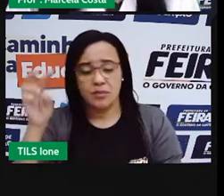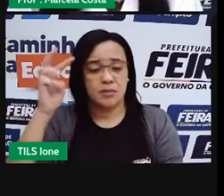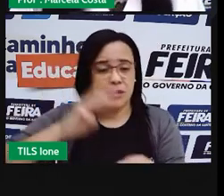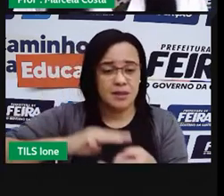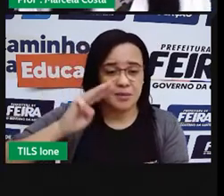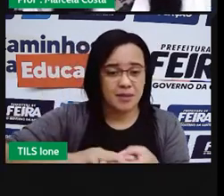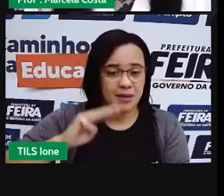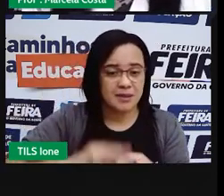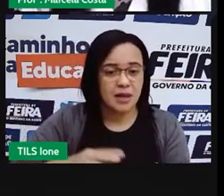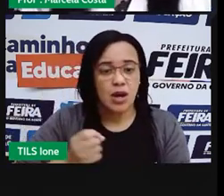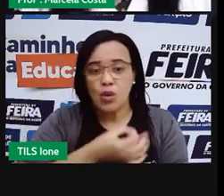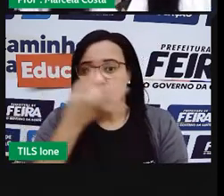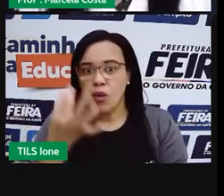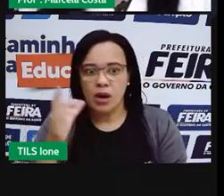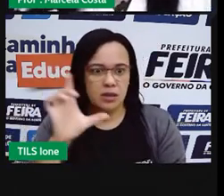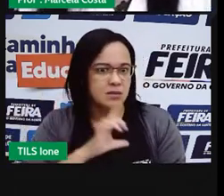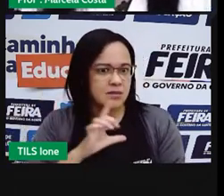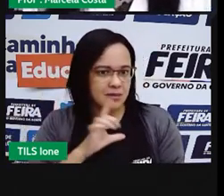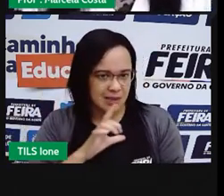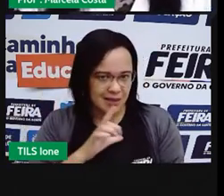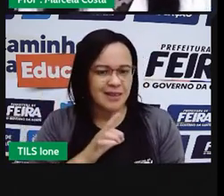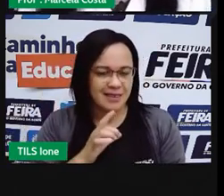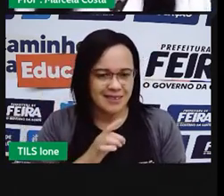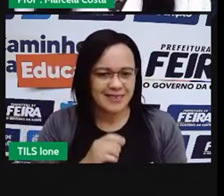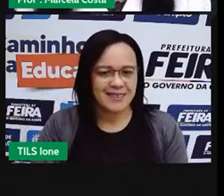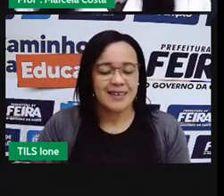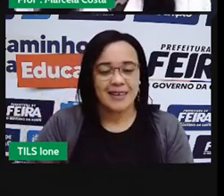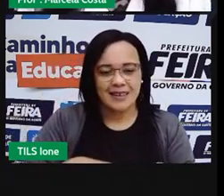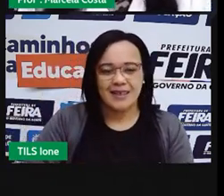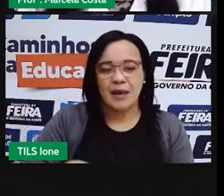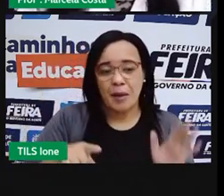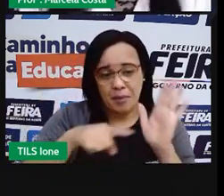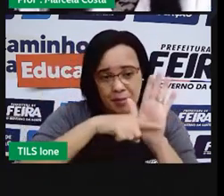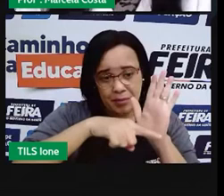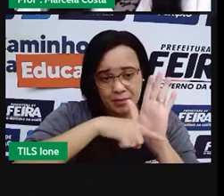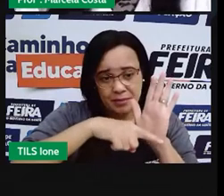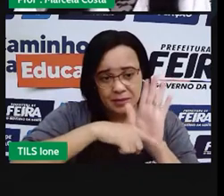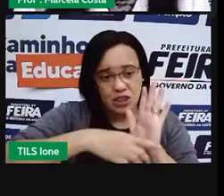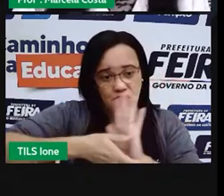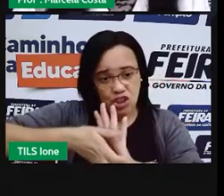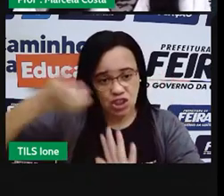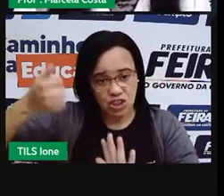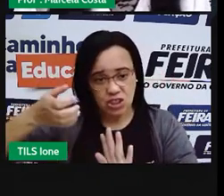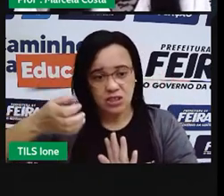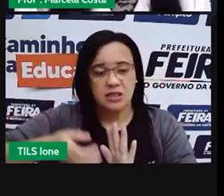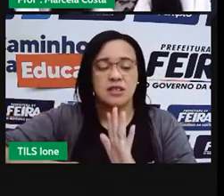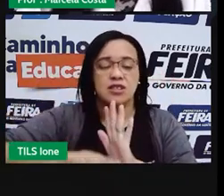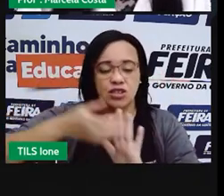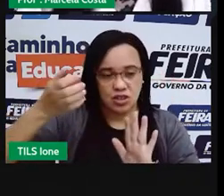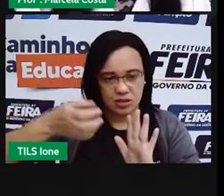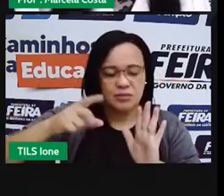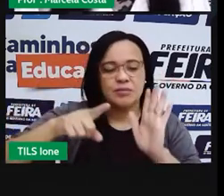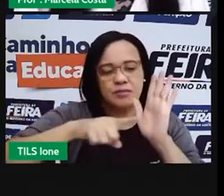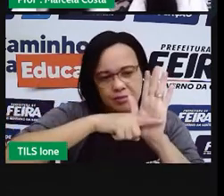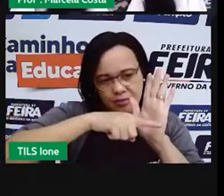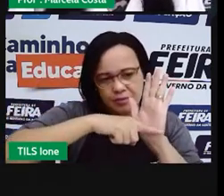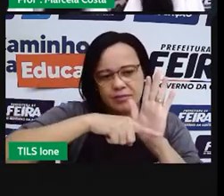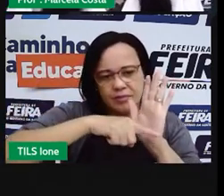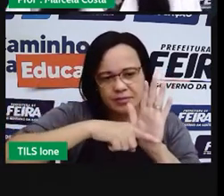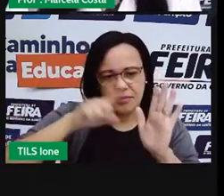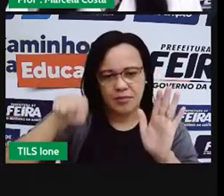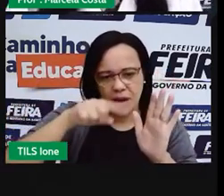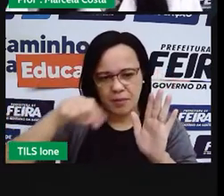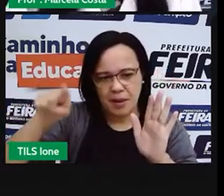e aí quando a falar de diminuir, de subtrair, a gente vem aqui no convívio riscando,